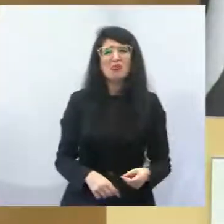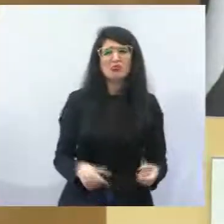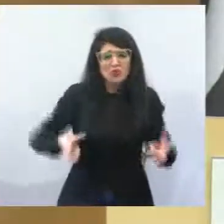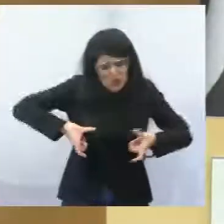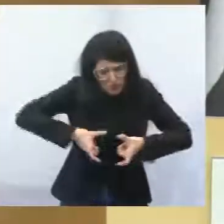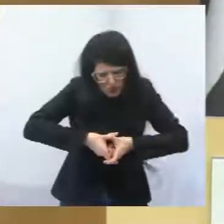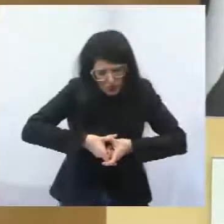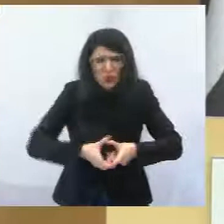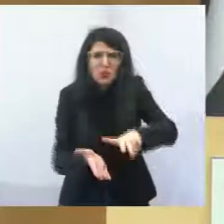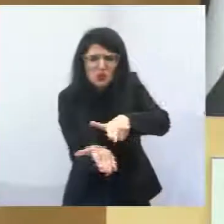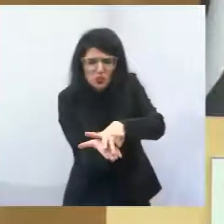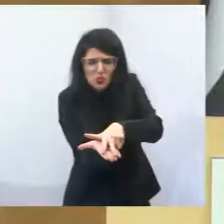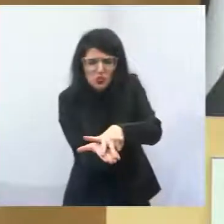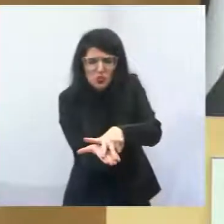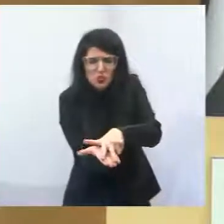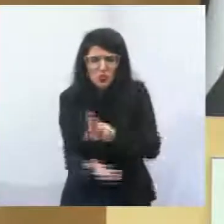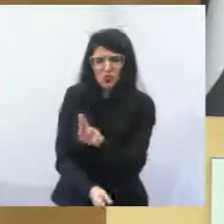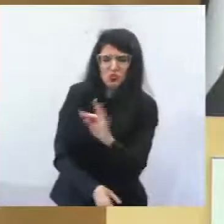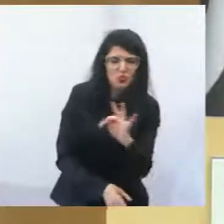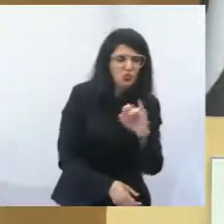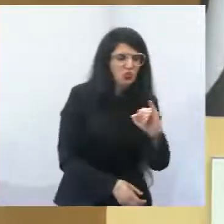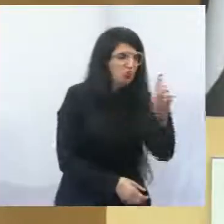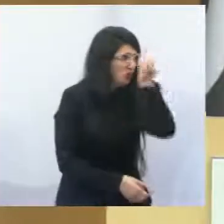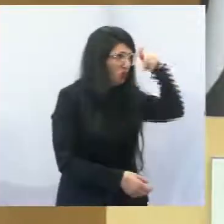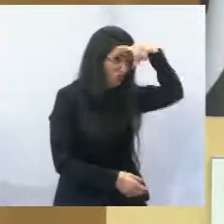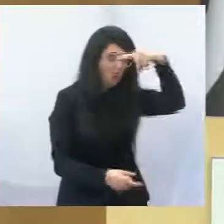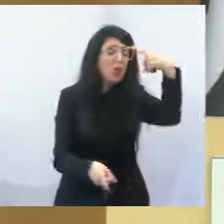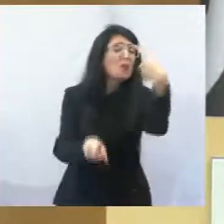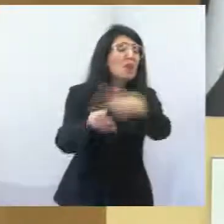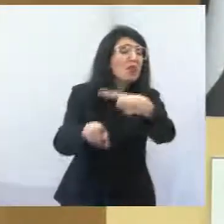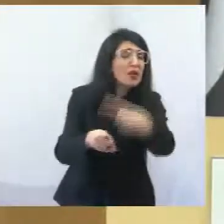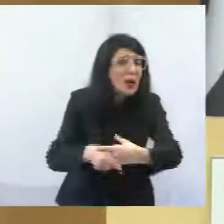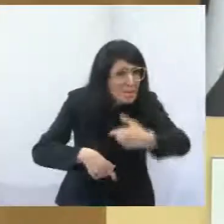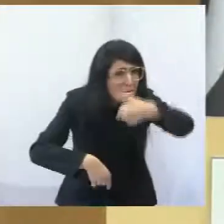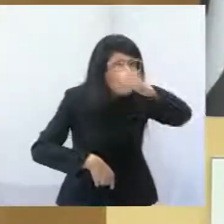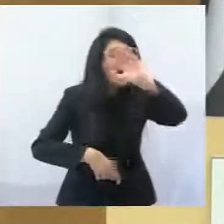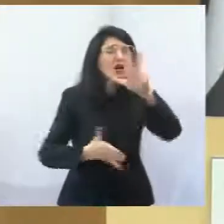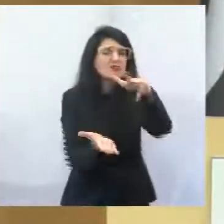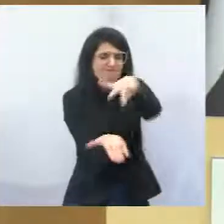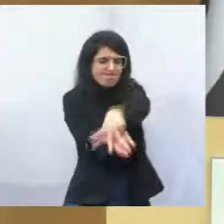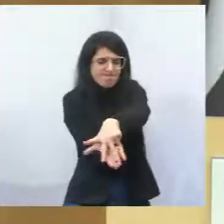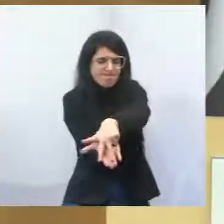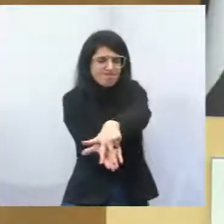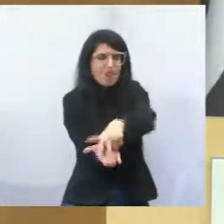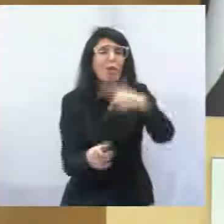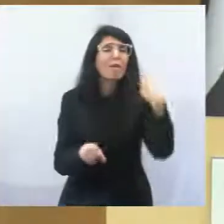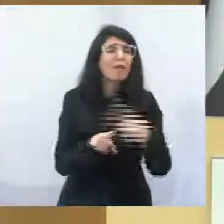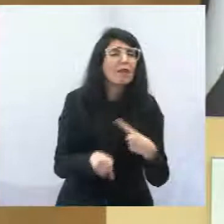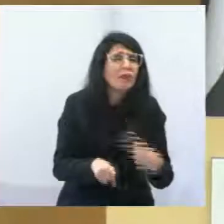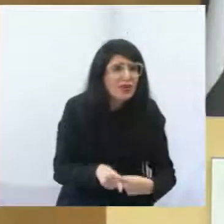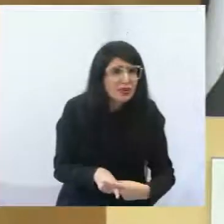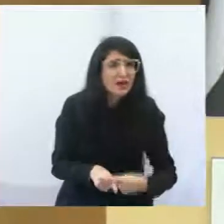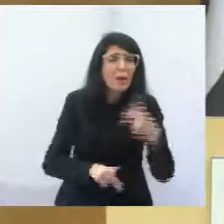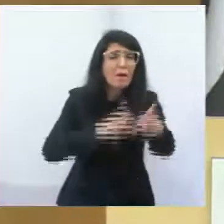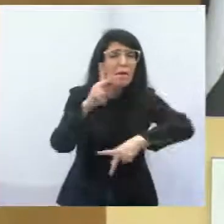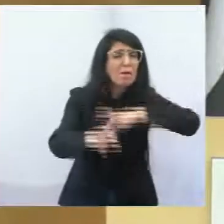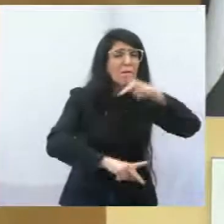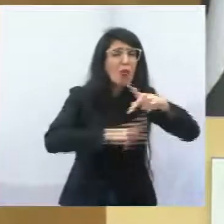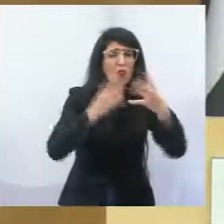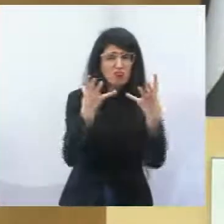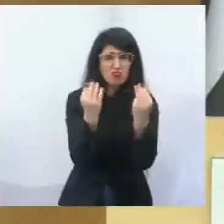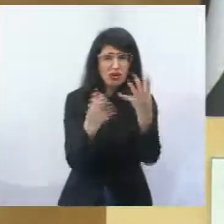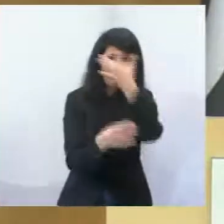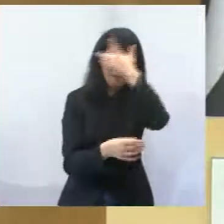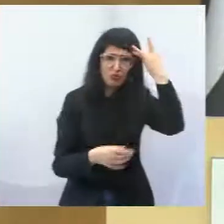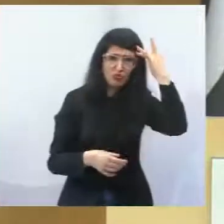Essa é uma constatação. E por que devemos aumentar? Há uma porque a nossa população tem crescido nos últimos anos.